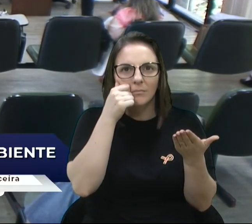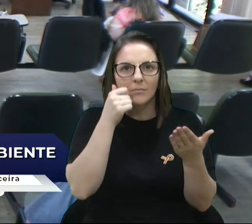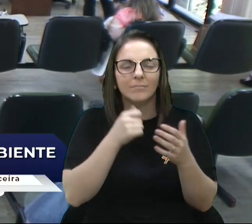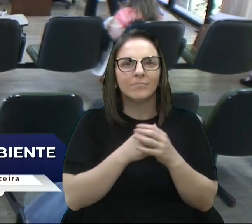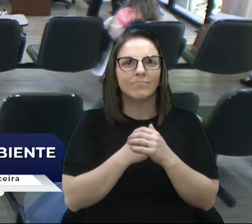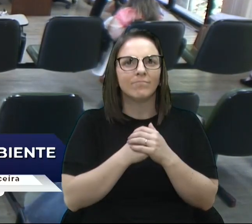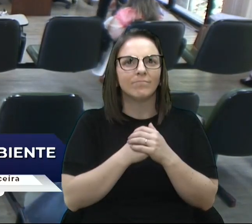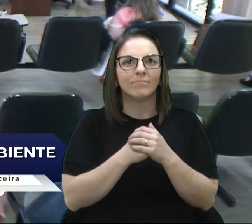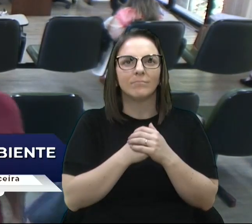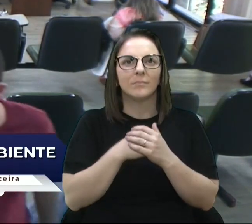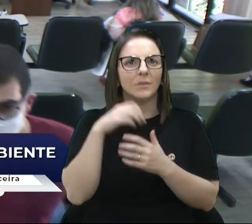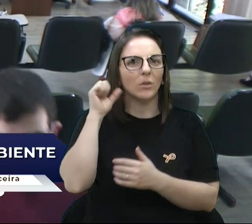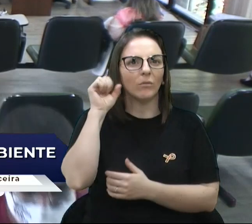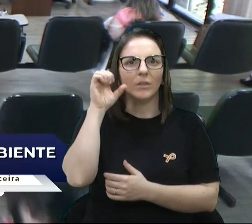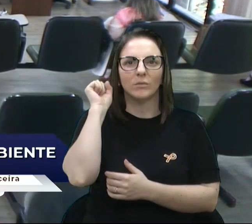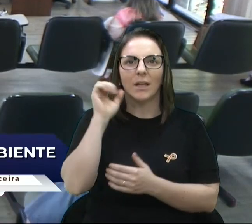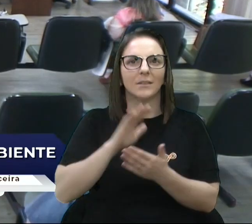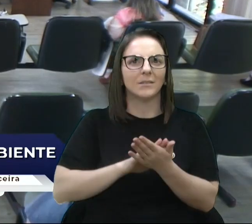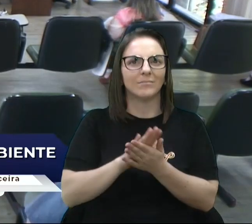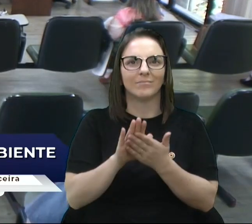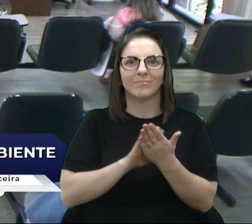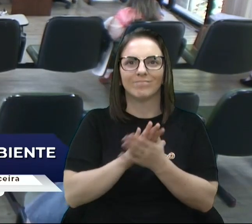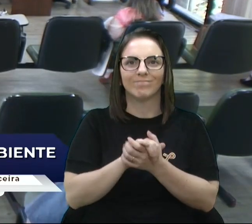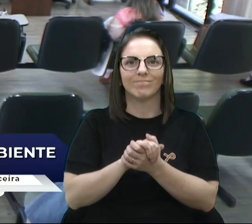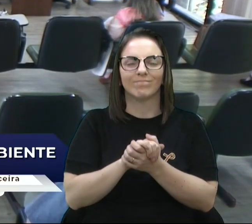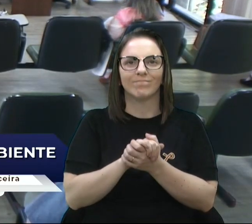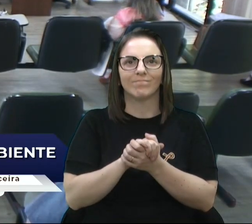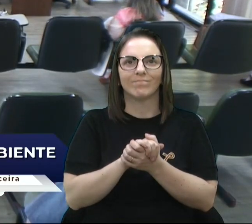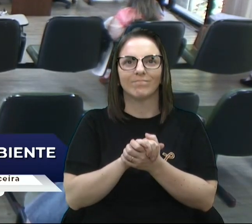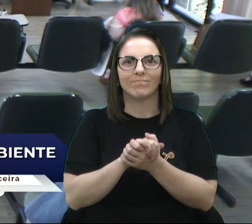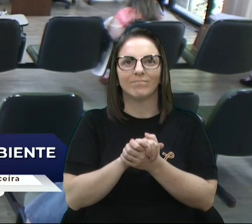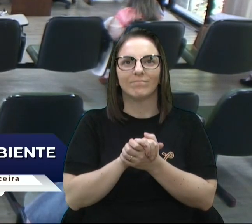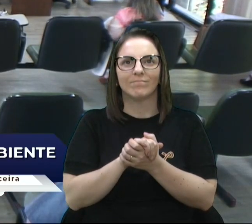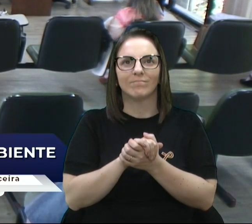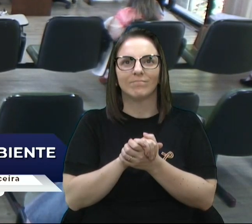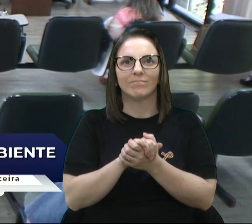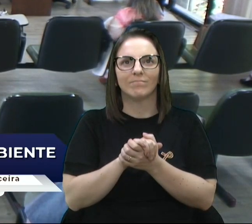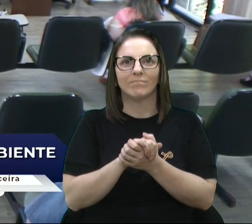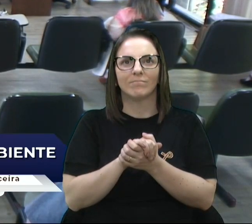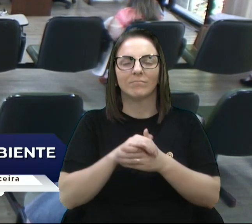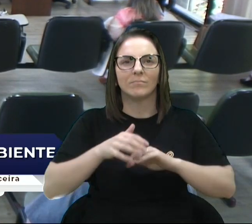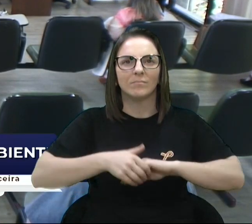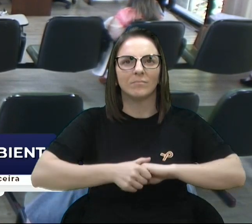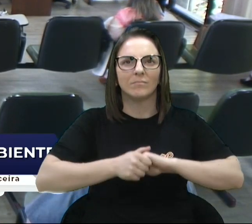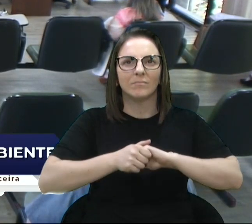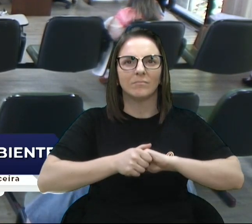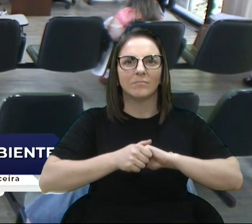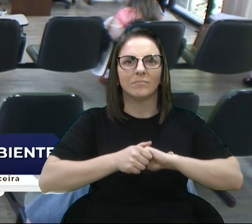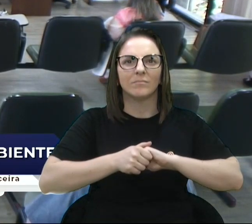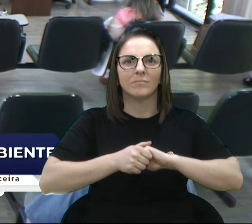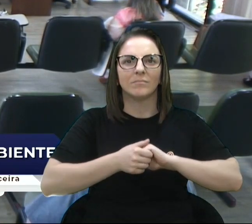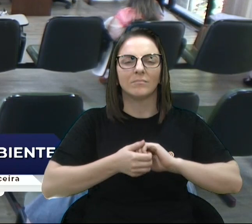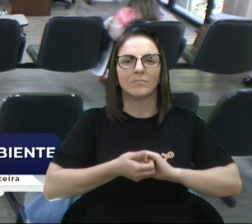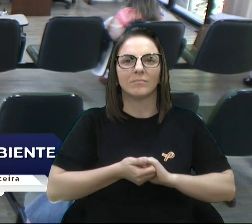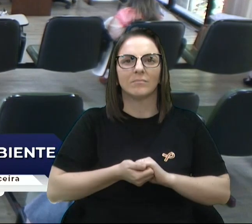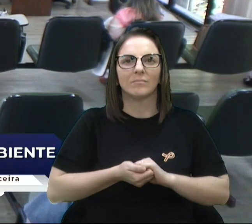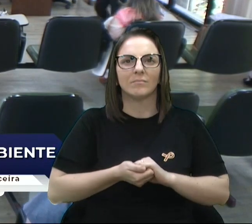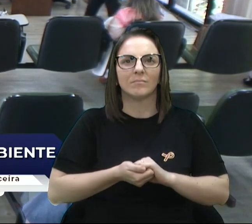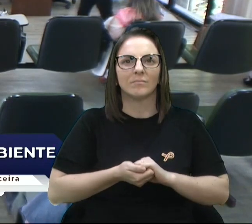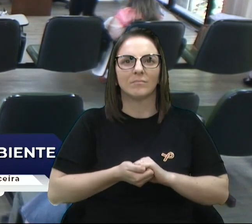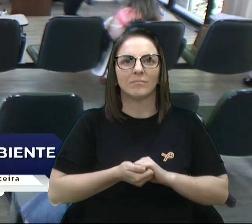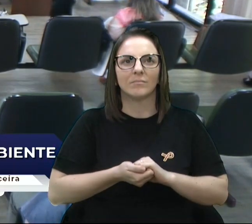da saúde do Meio Ambiente, vereador, e agradecer a cumprimentar a nossa encampada